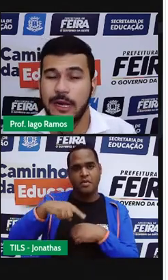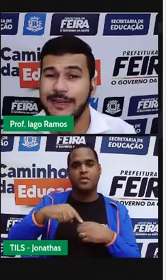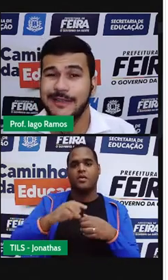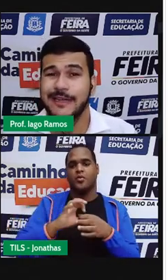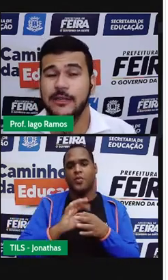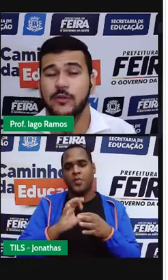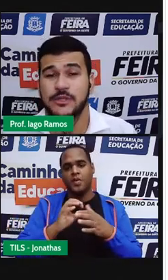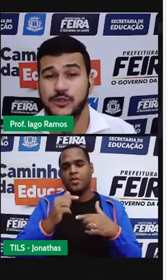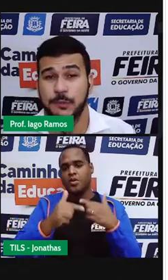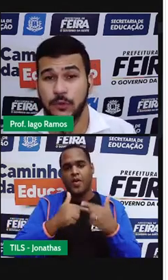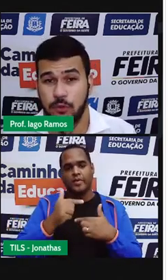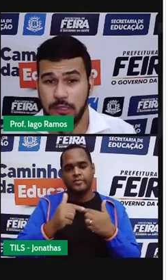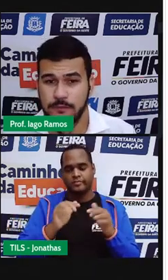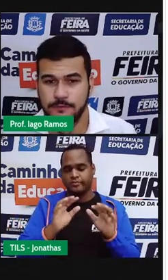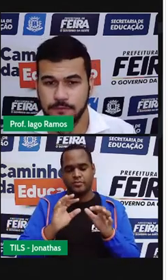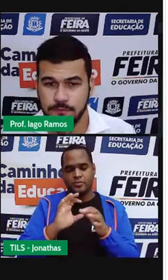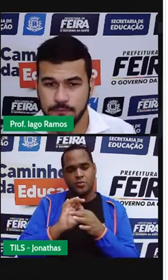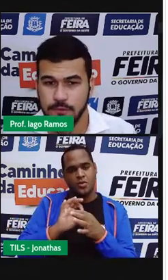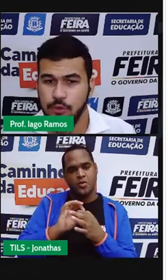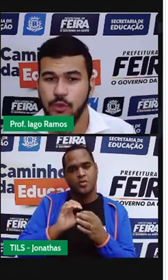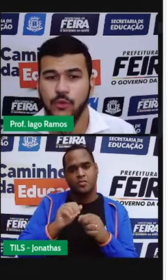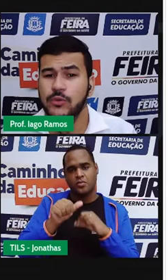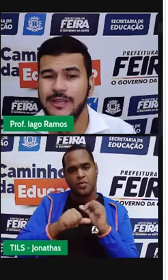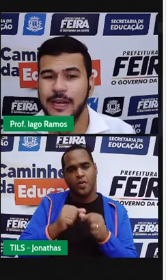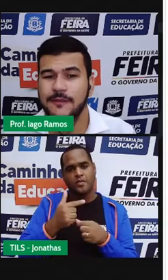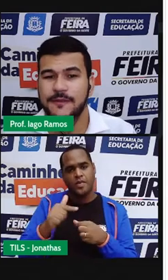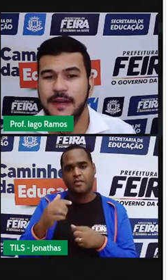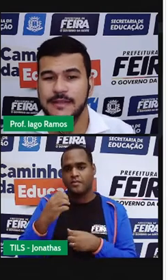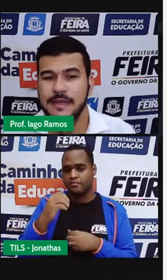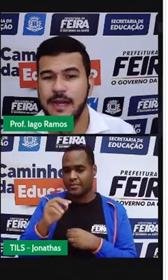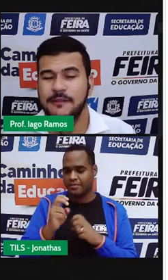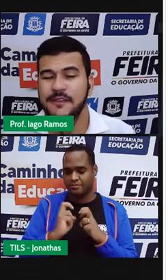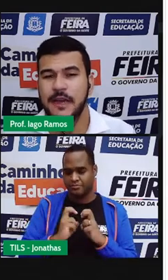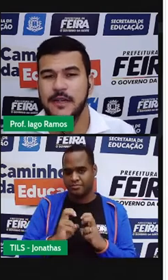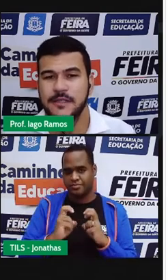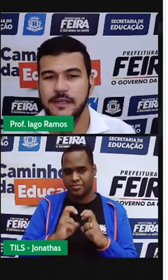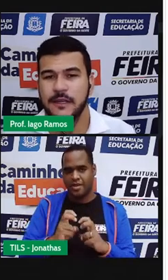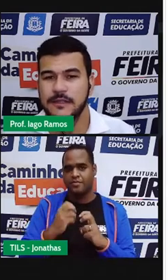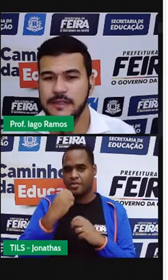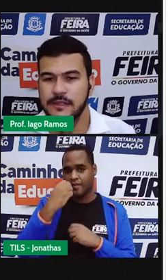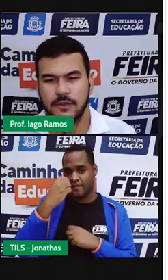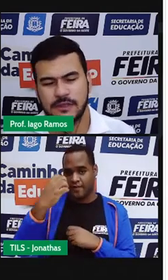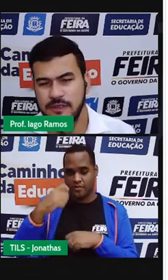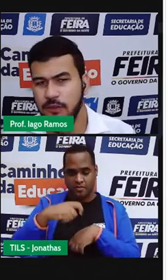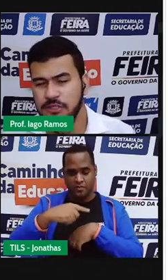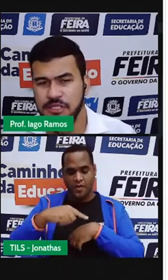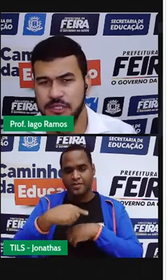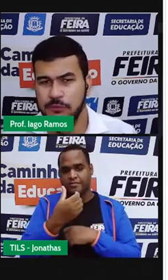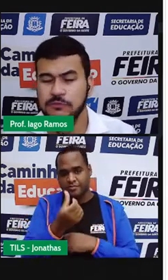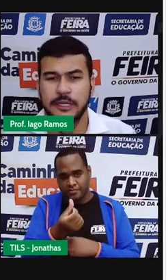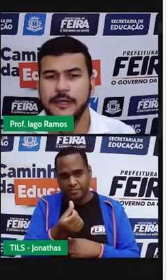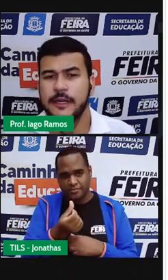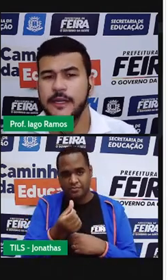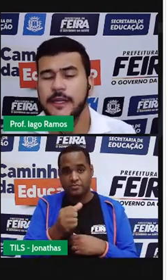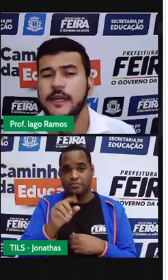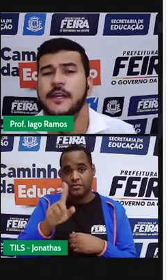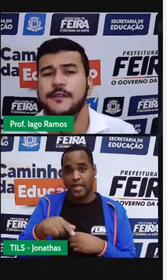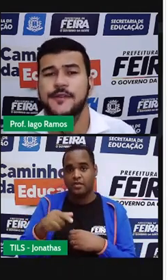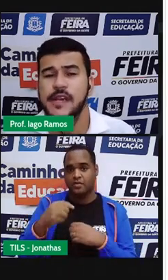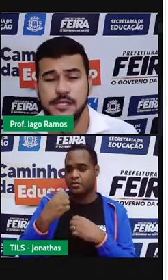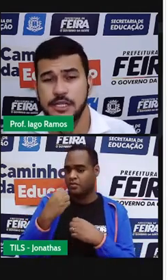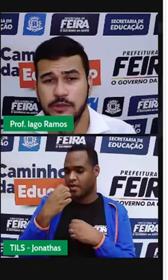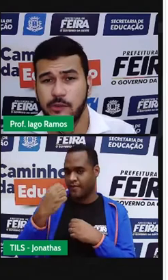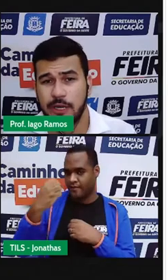de 40 km por hora, o trem faça a viagem em 6 horas. Então, a gente tem um trem aí